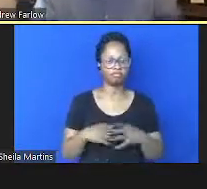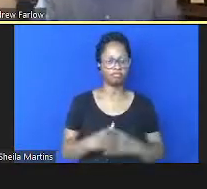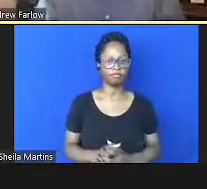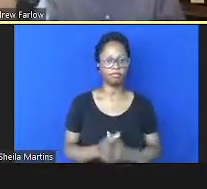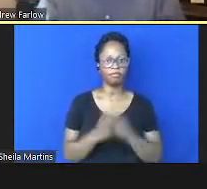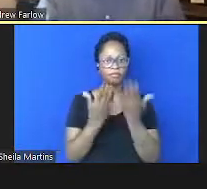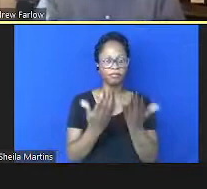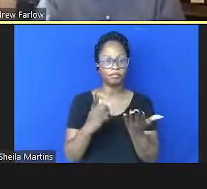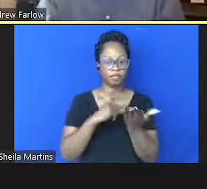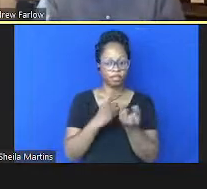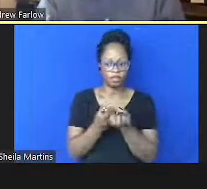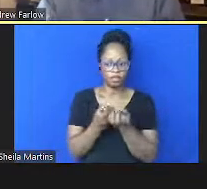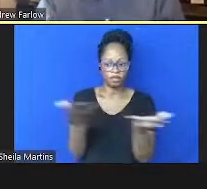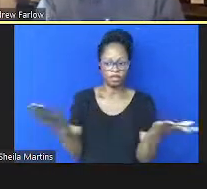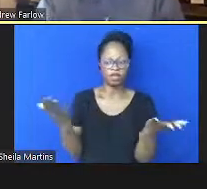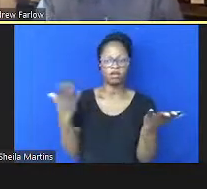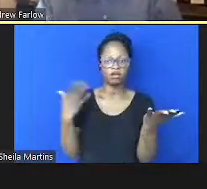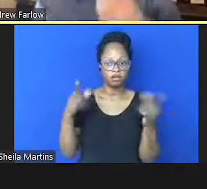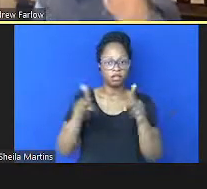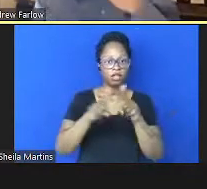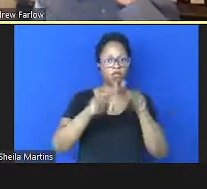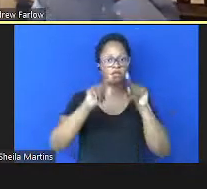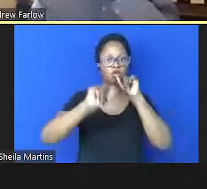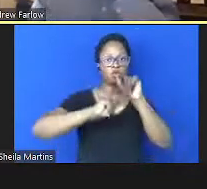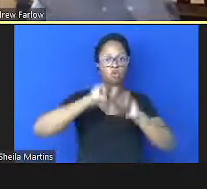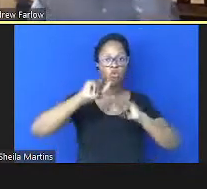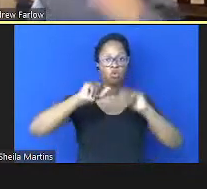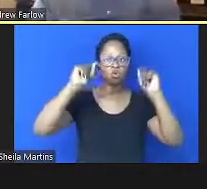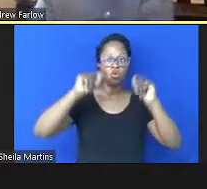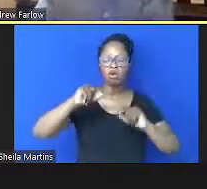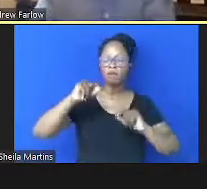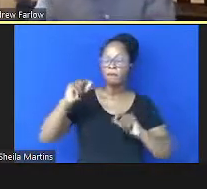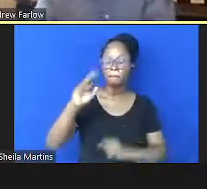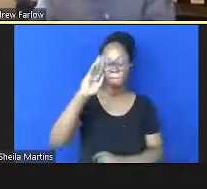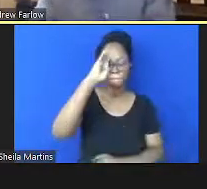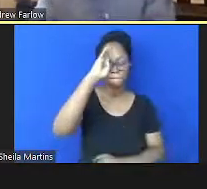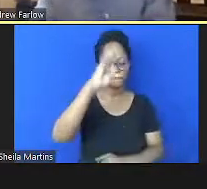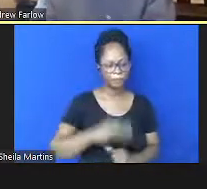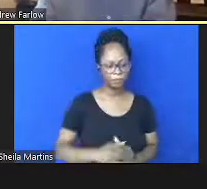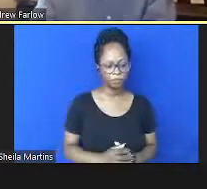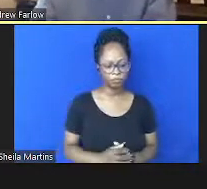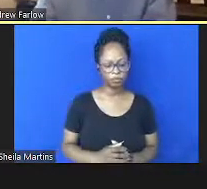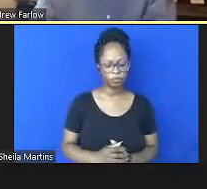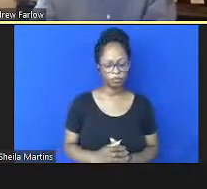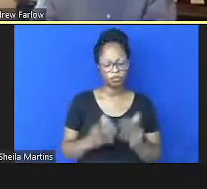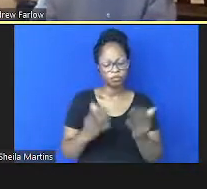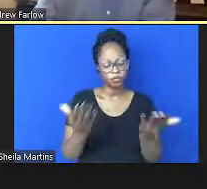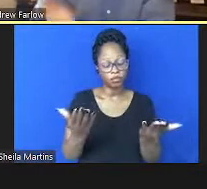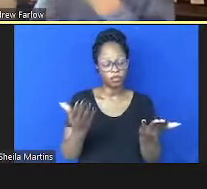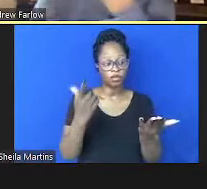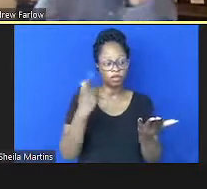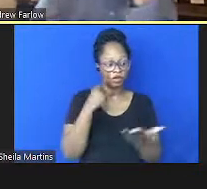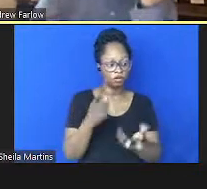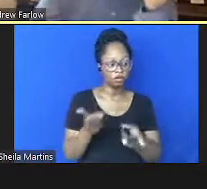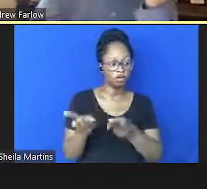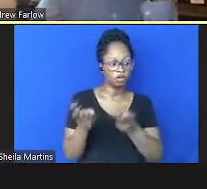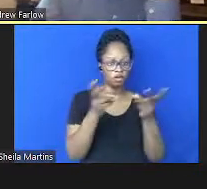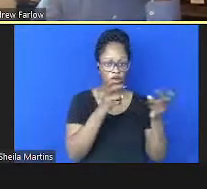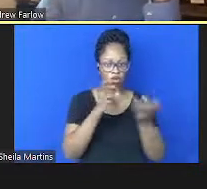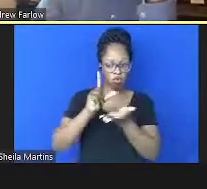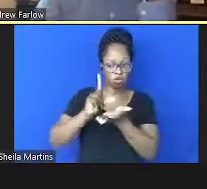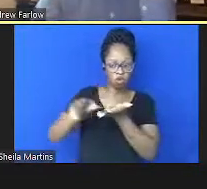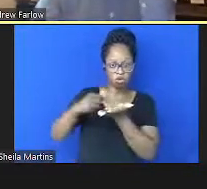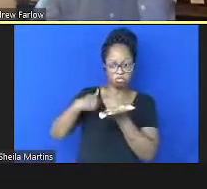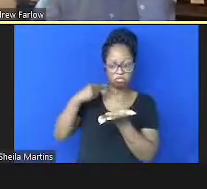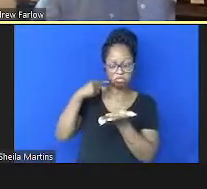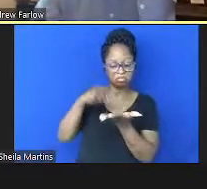distribuição de vetores que seria um grande componente mas eu estava observando um artigo que